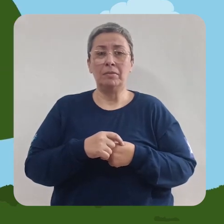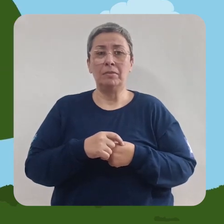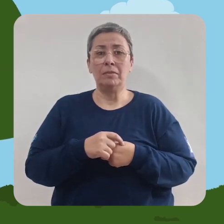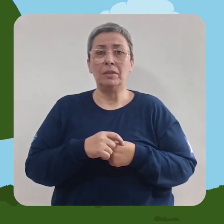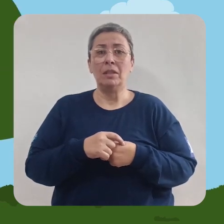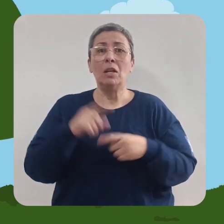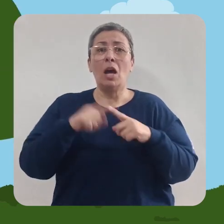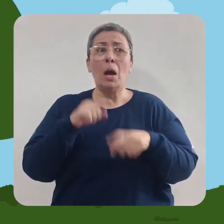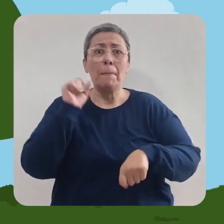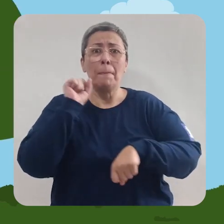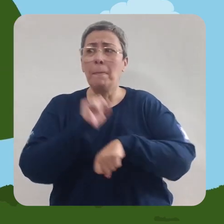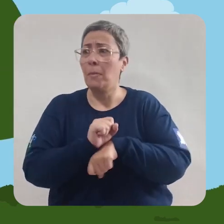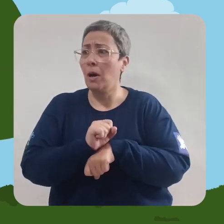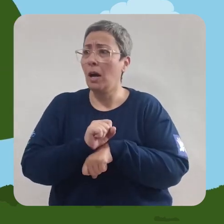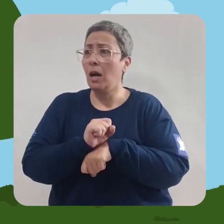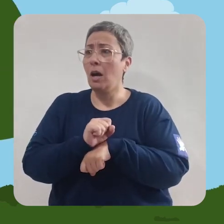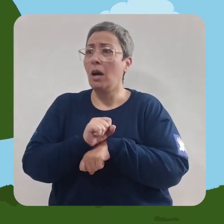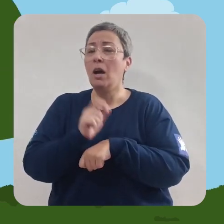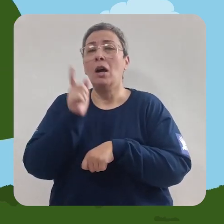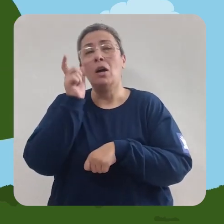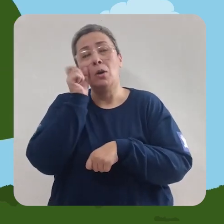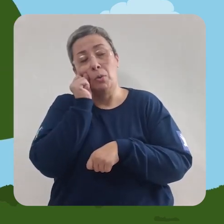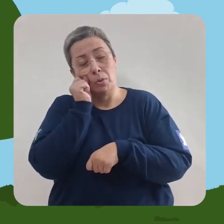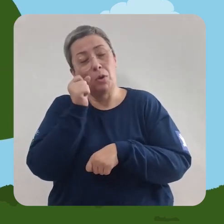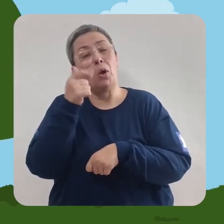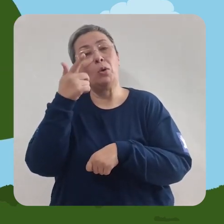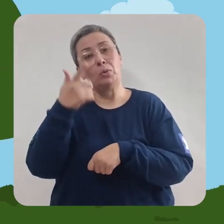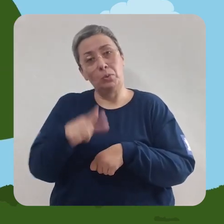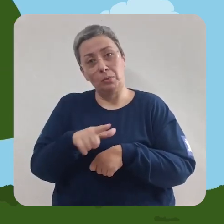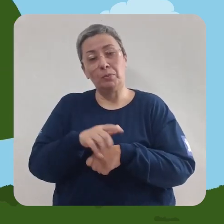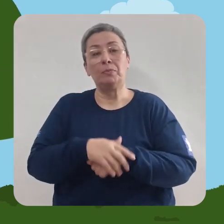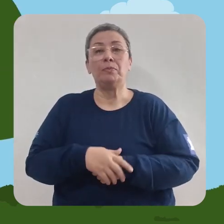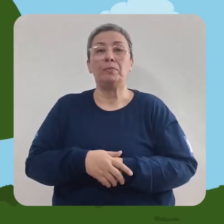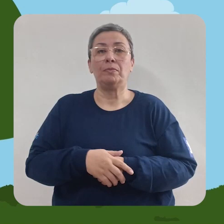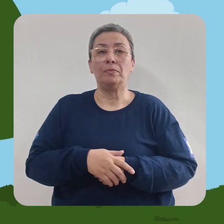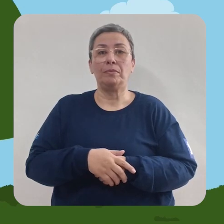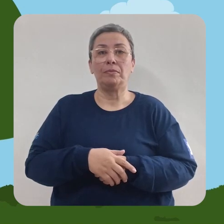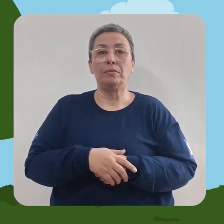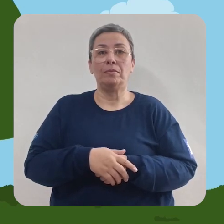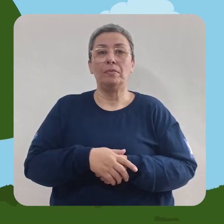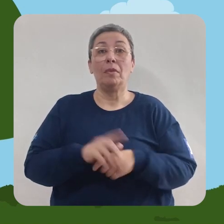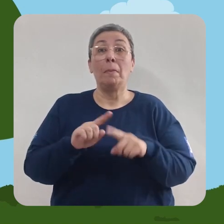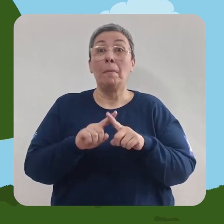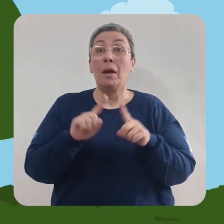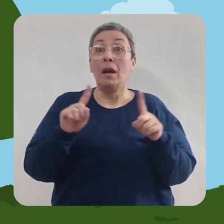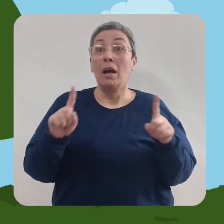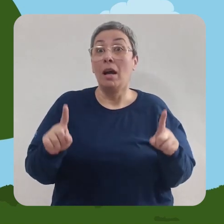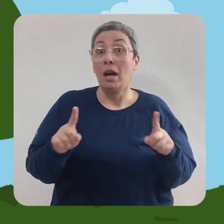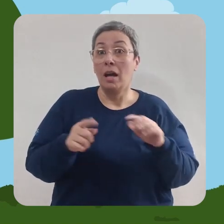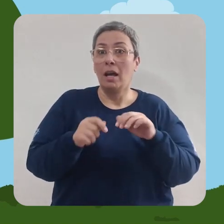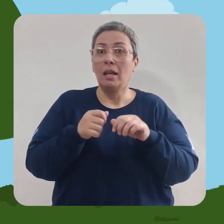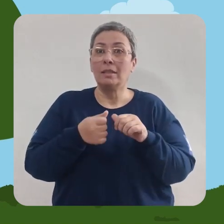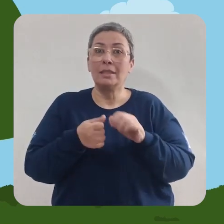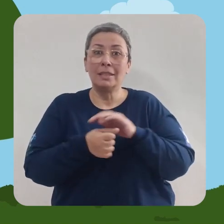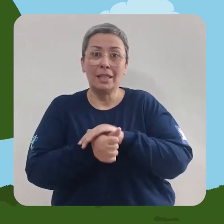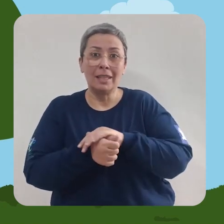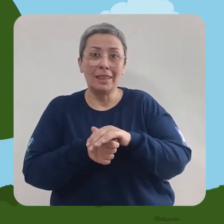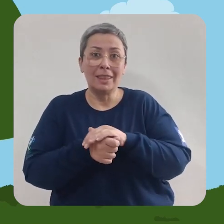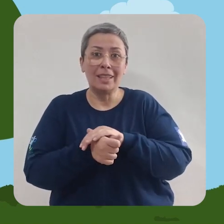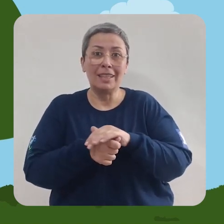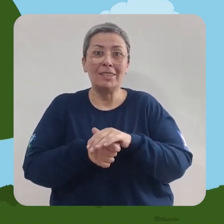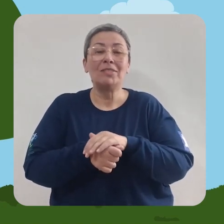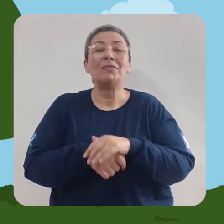parou e cochilou novamente. Mas a tartaruga